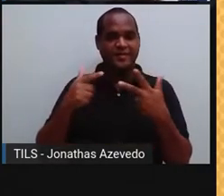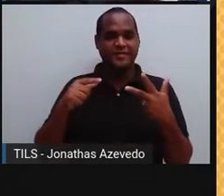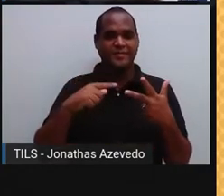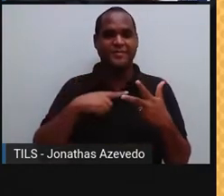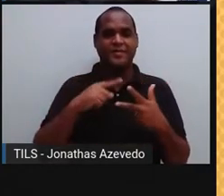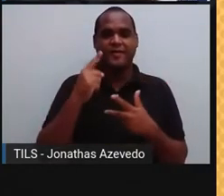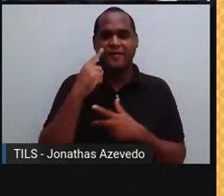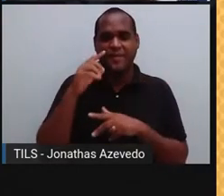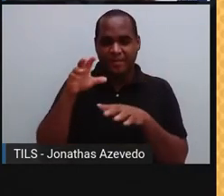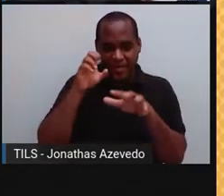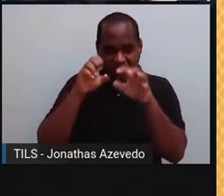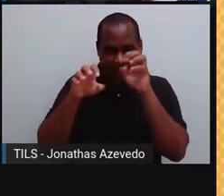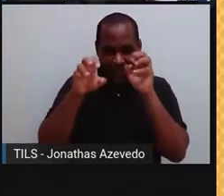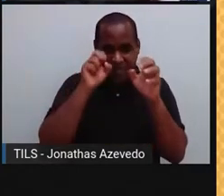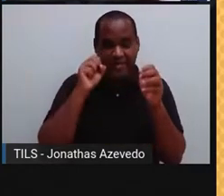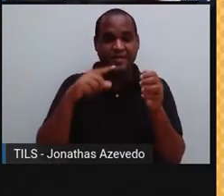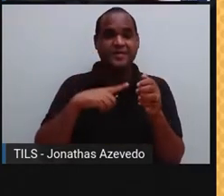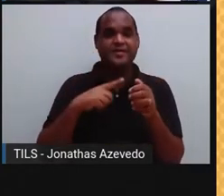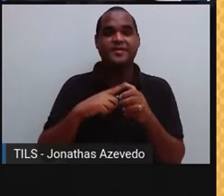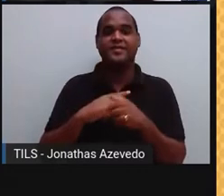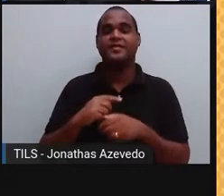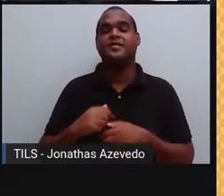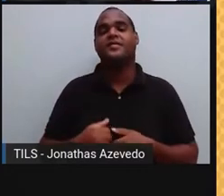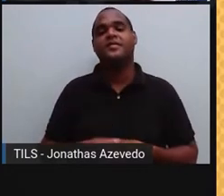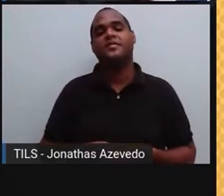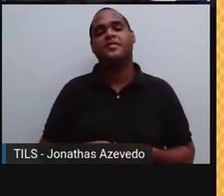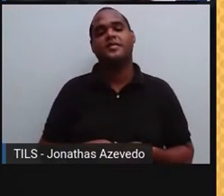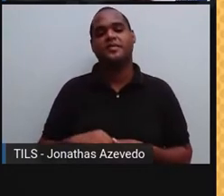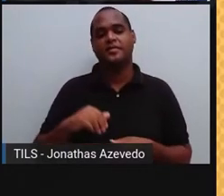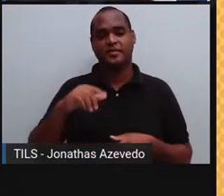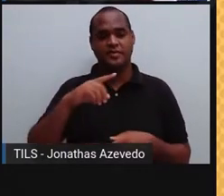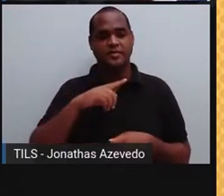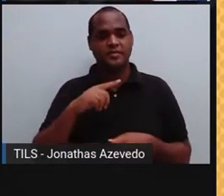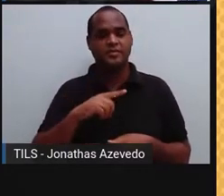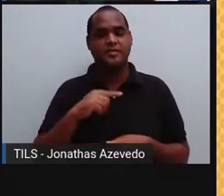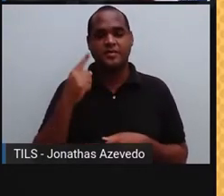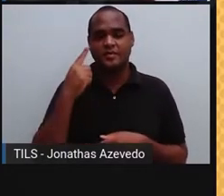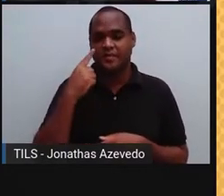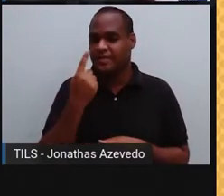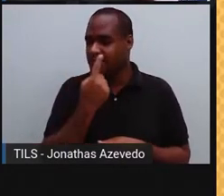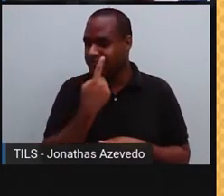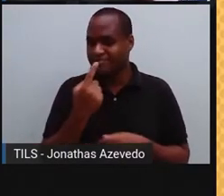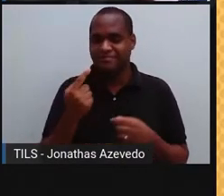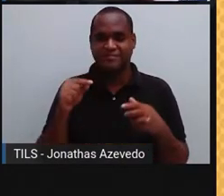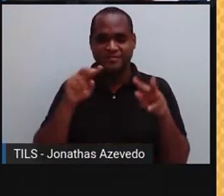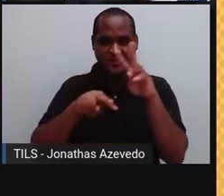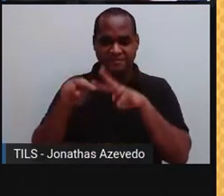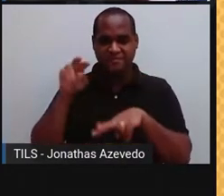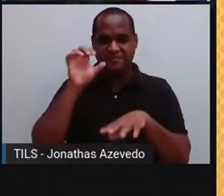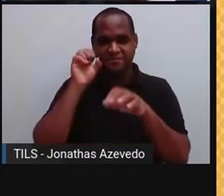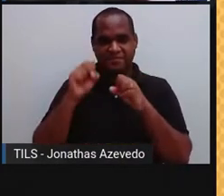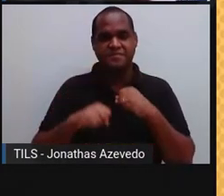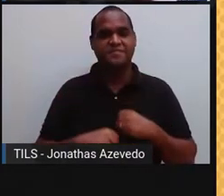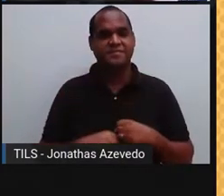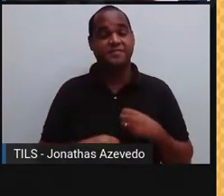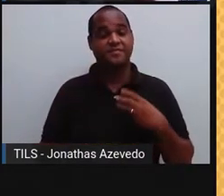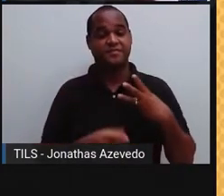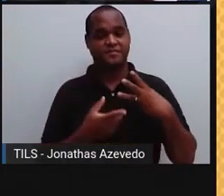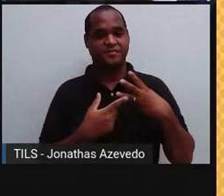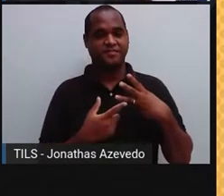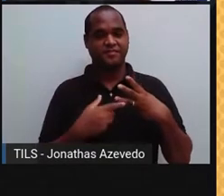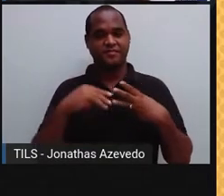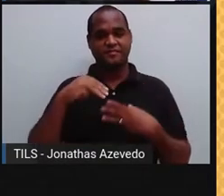luminosos. Então, se é estímulo luminoso, está mais relacionado com o sentido da visão. E a gente tem os